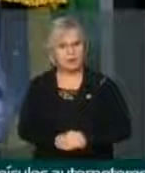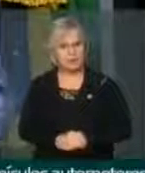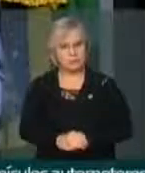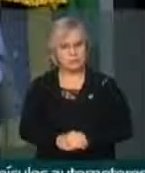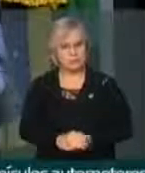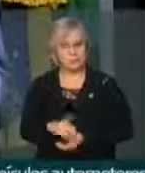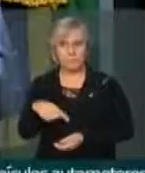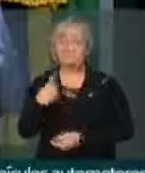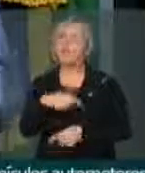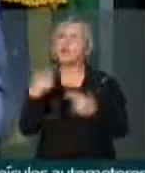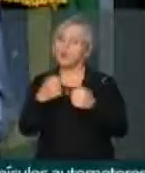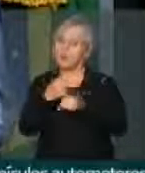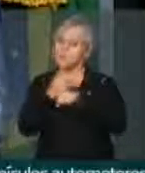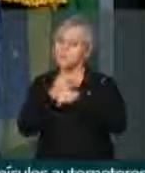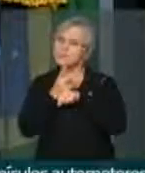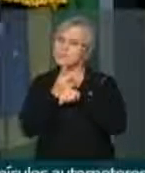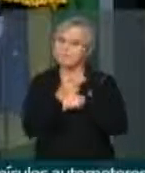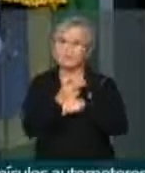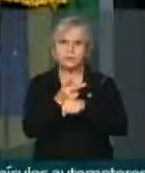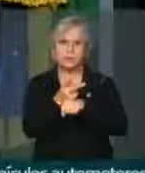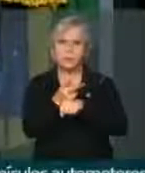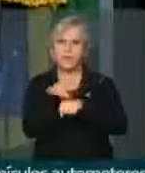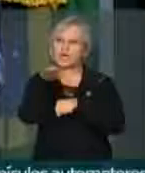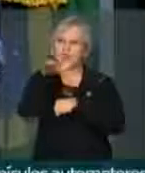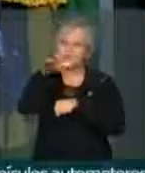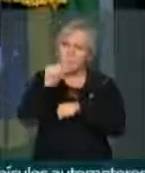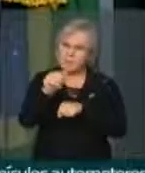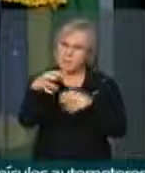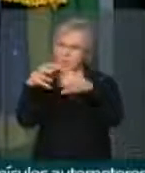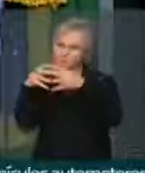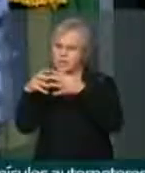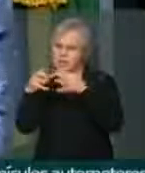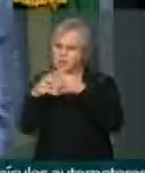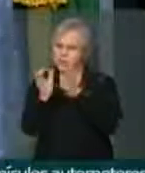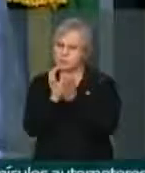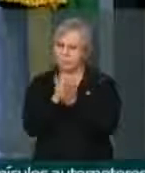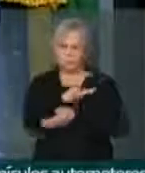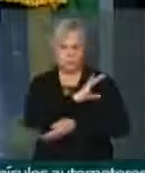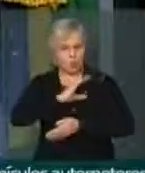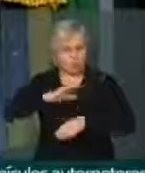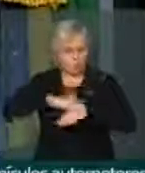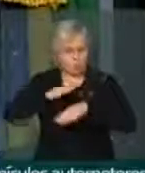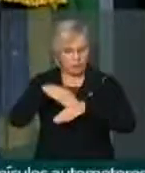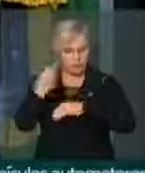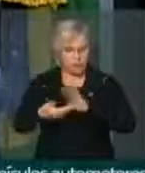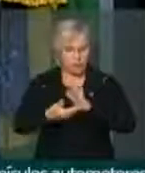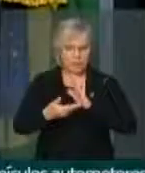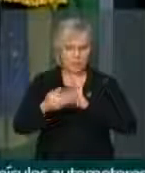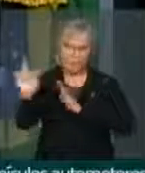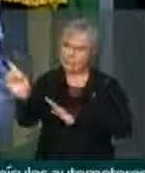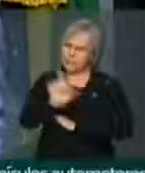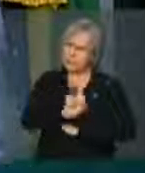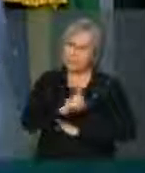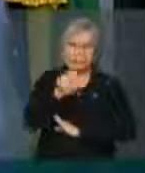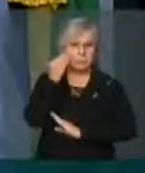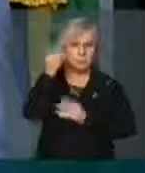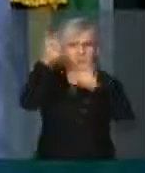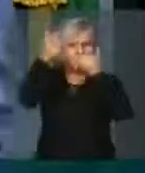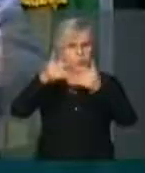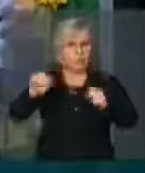precisamos, meus caros colegas, chamá-los à comissão desta casa para que digam